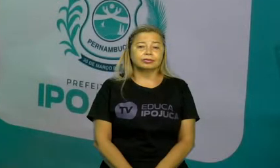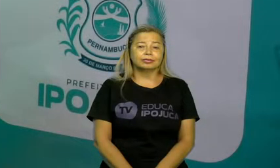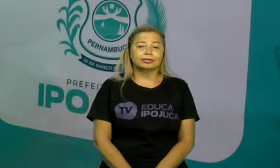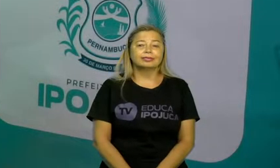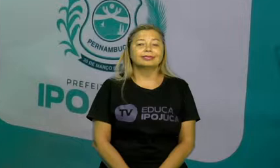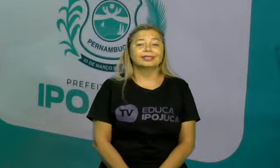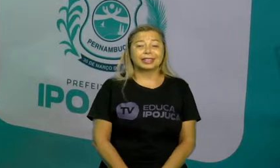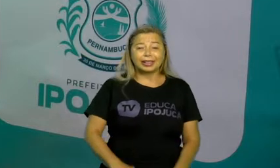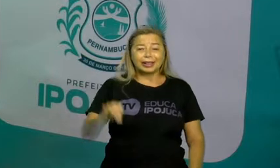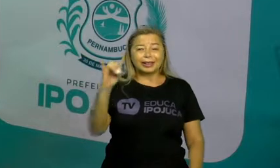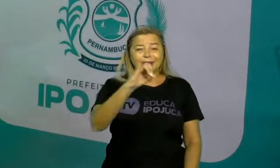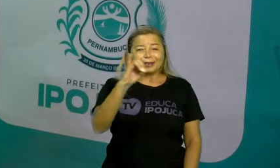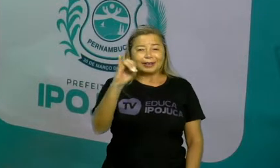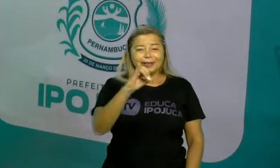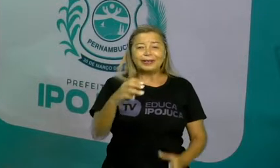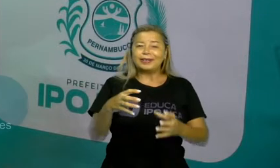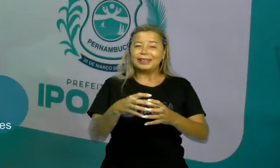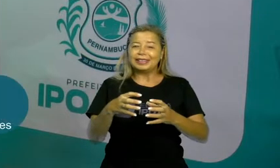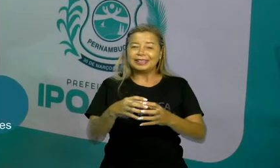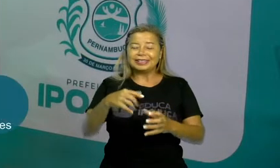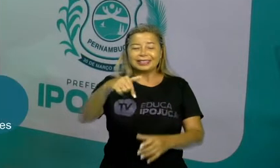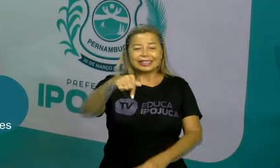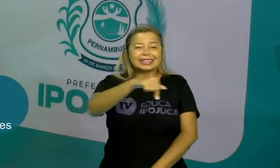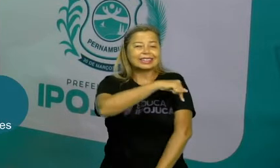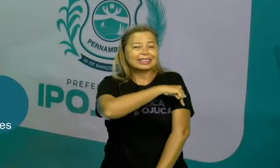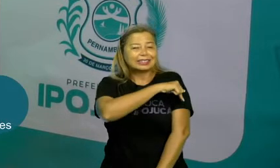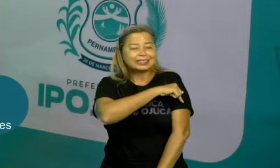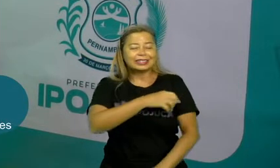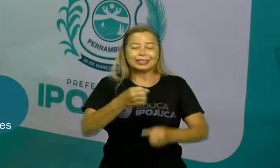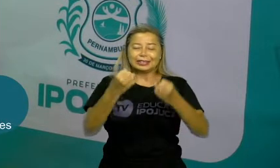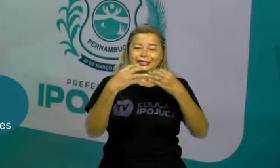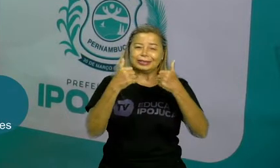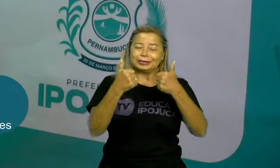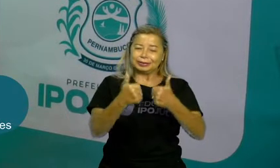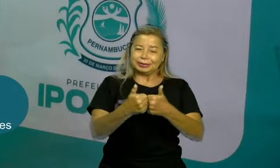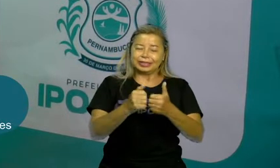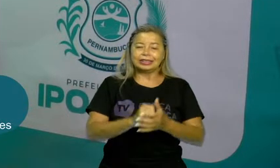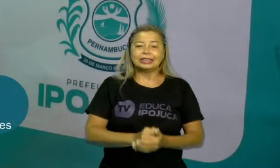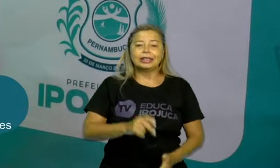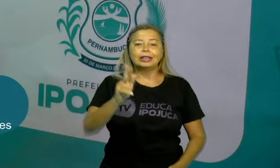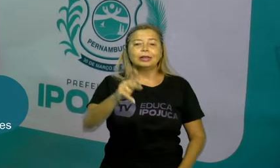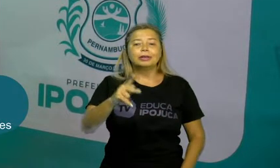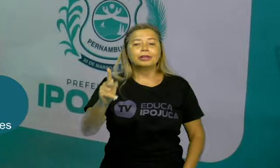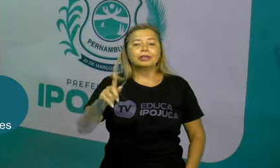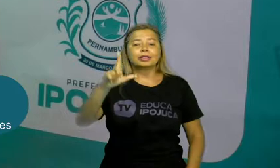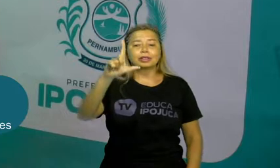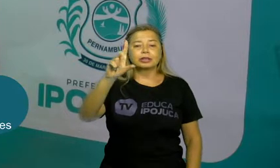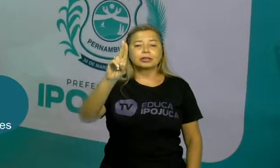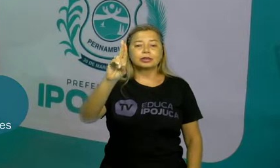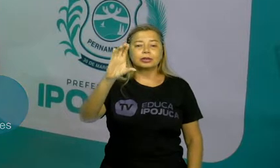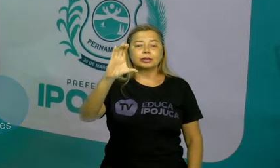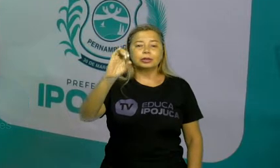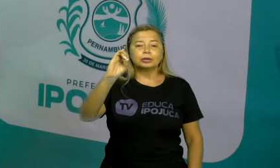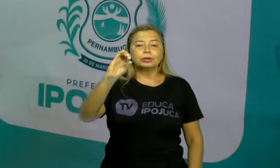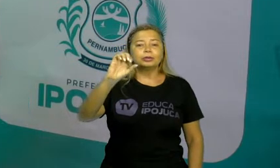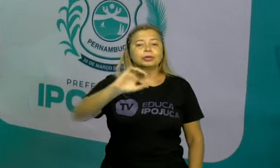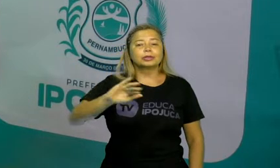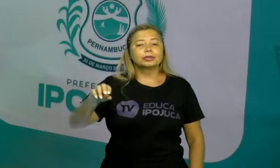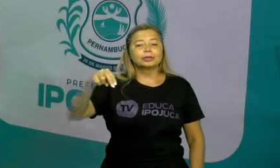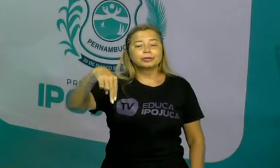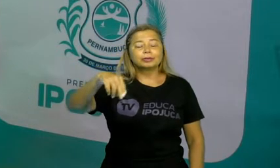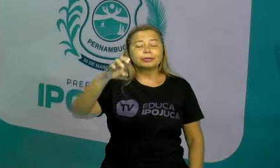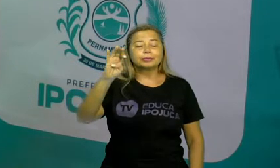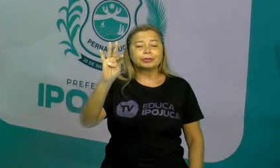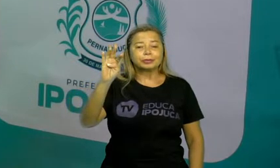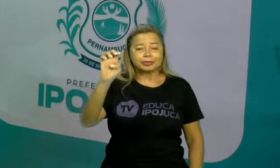E aí, galerinha do sétimo ano, tudo bem com vocês? Eu sou o professor Lúcio Neto, da disciplina de Geografia.